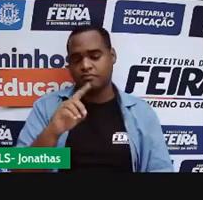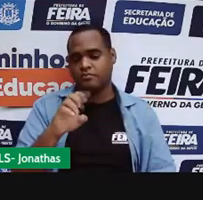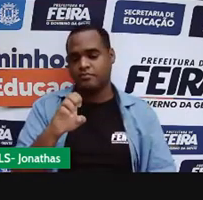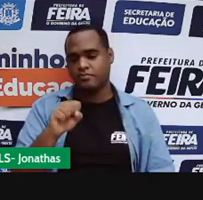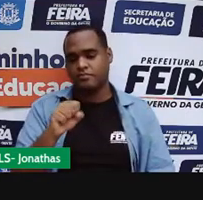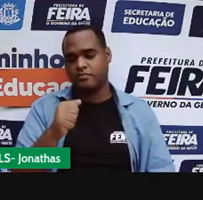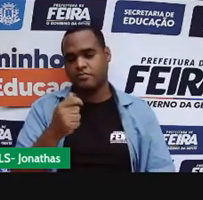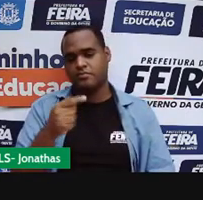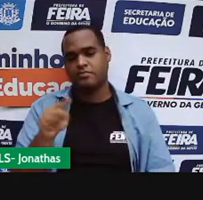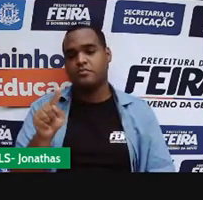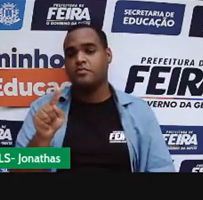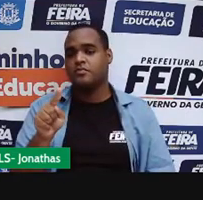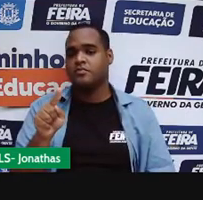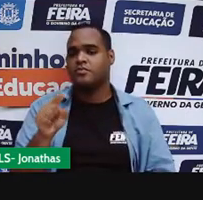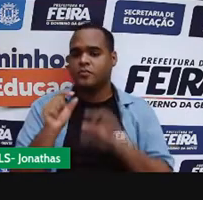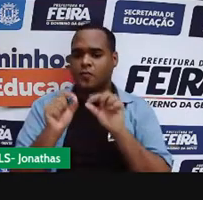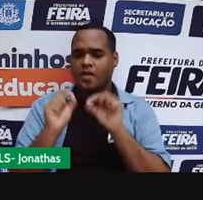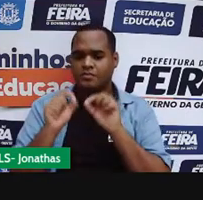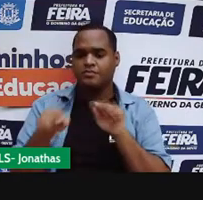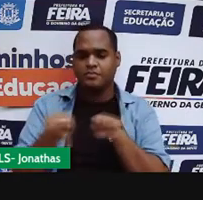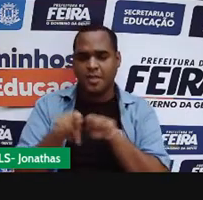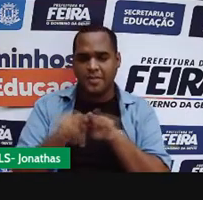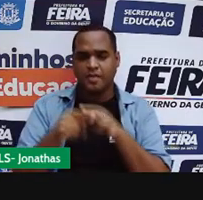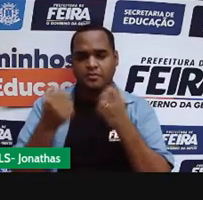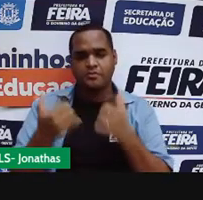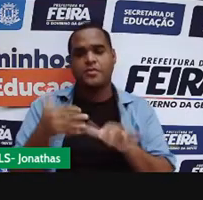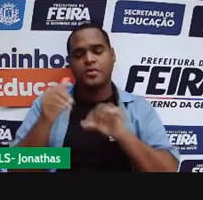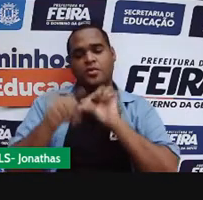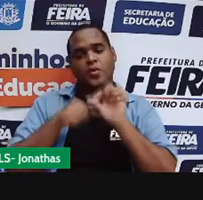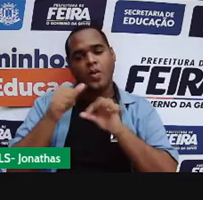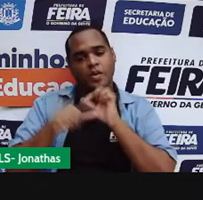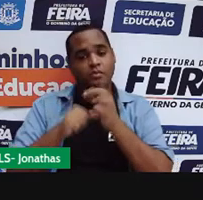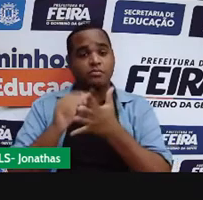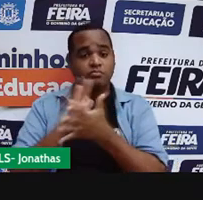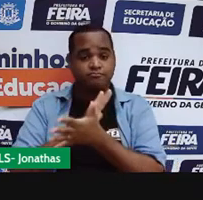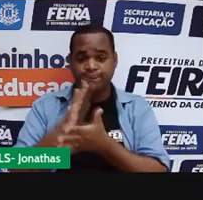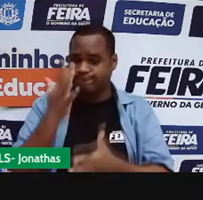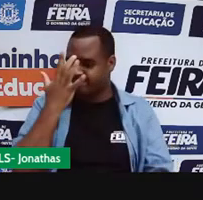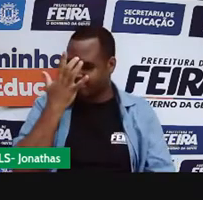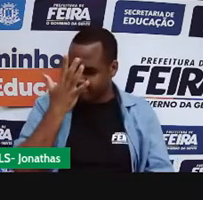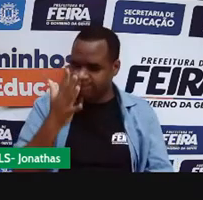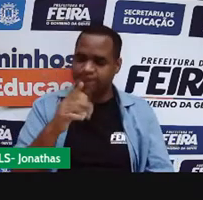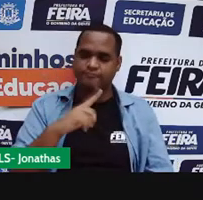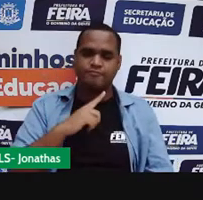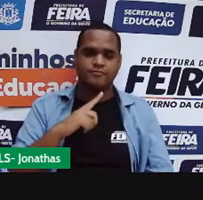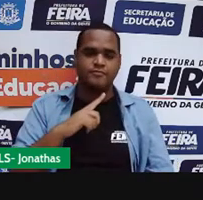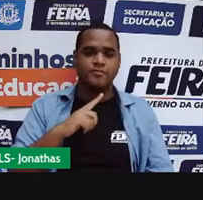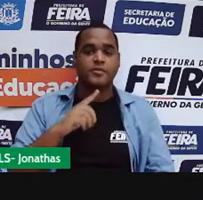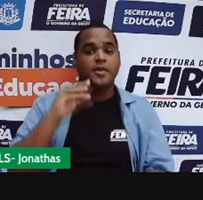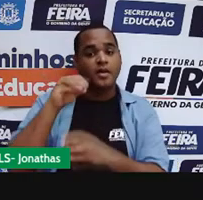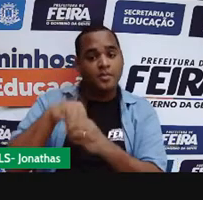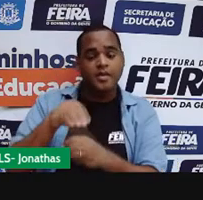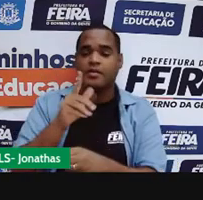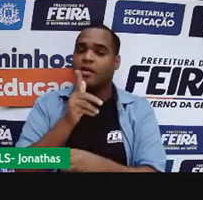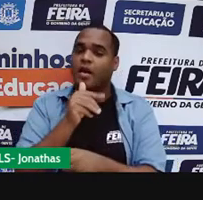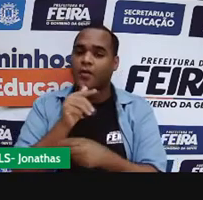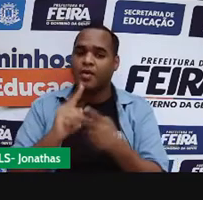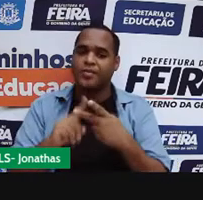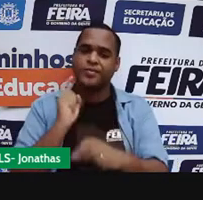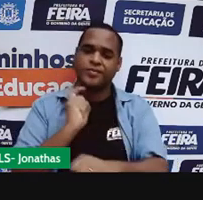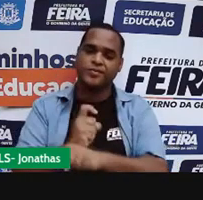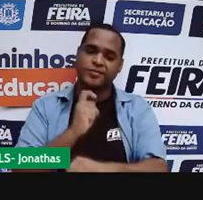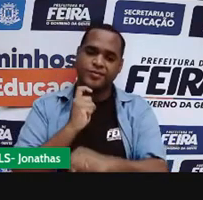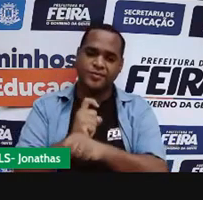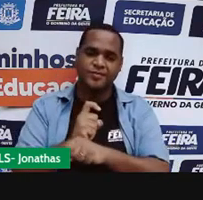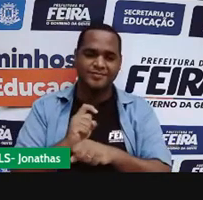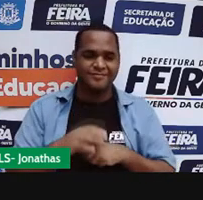E a gente também tem uma mudança que é a mais fácil de todas de lembrar, que é do estado líquido para o estado sólido. É o que